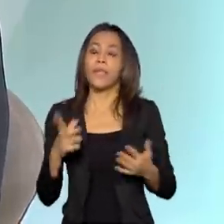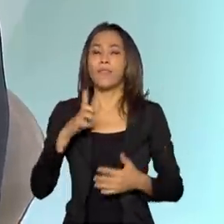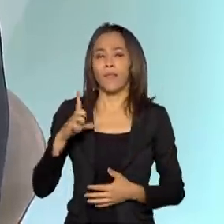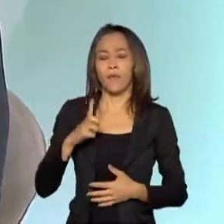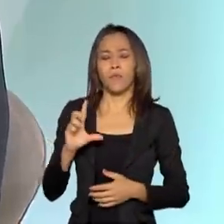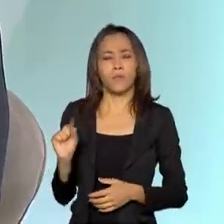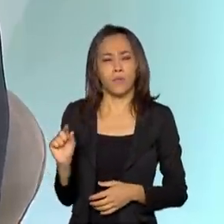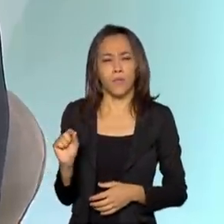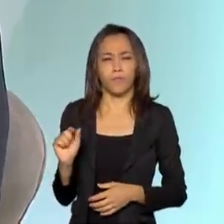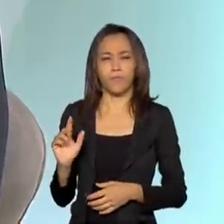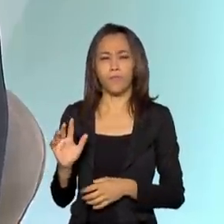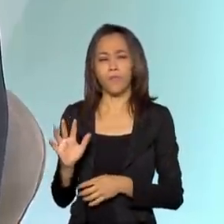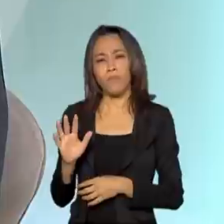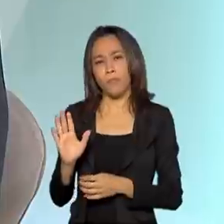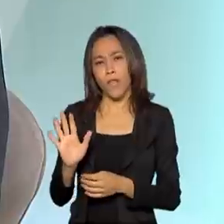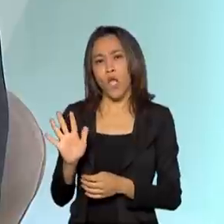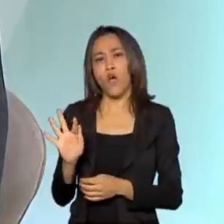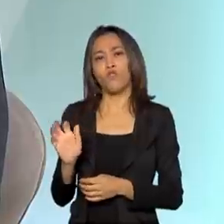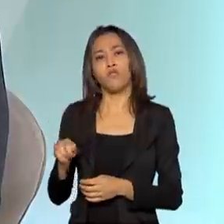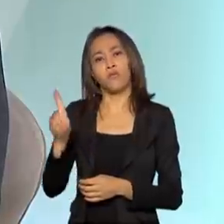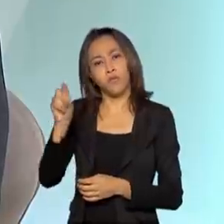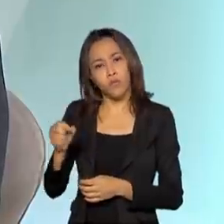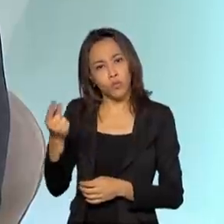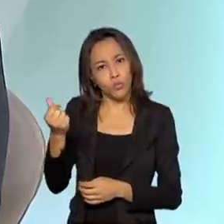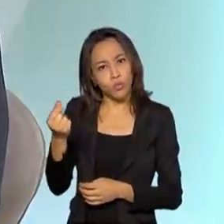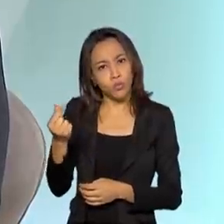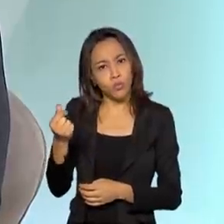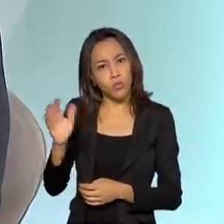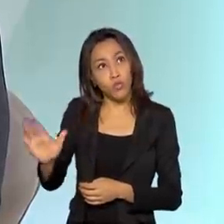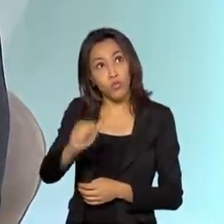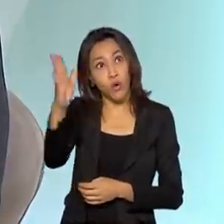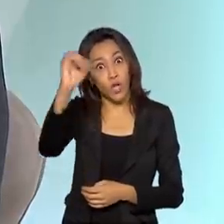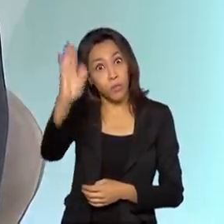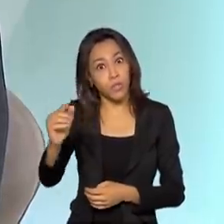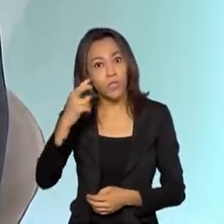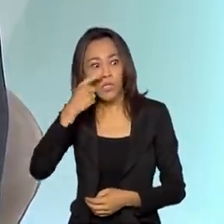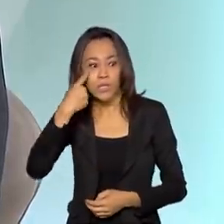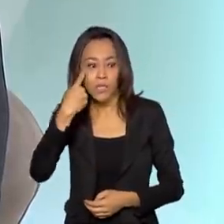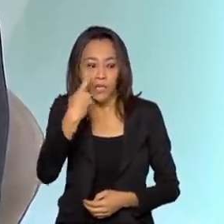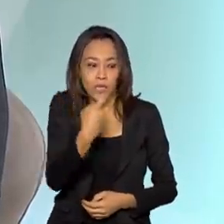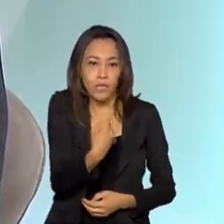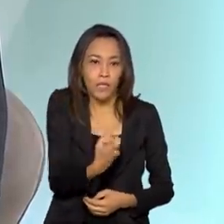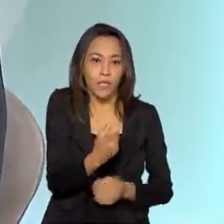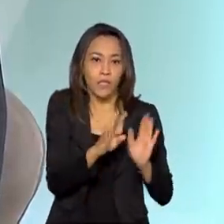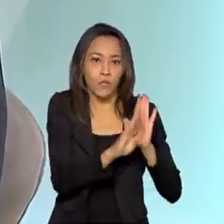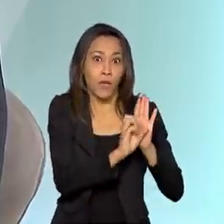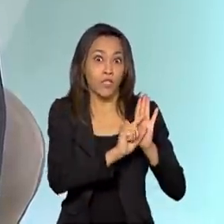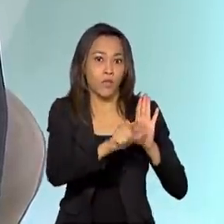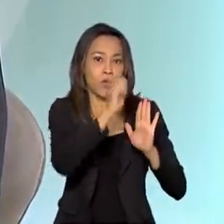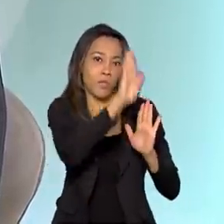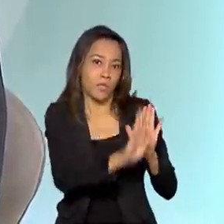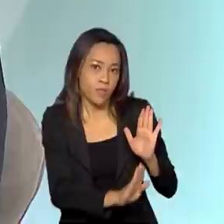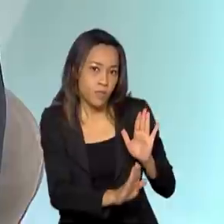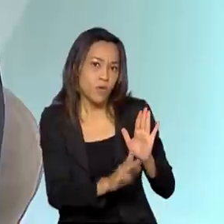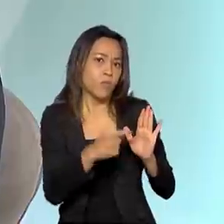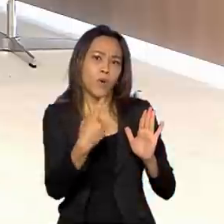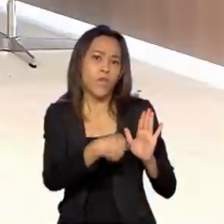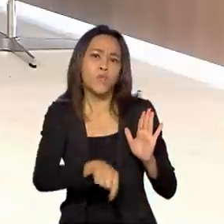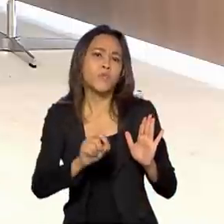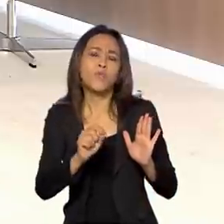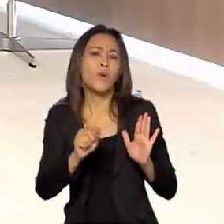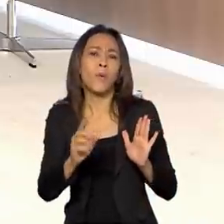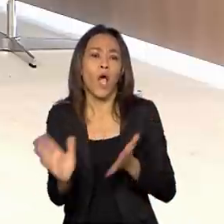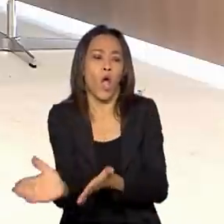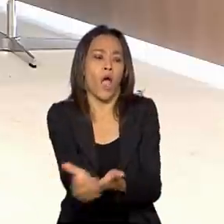de investimento externos que têm olhado com interesse esse edital e, sobretudo, porque ele tem uma abordagem não arrecadatória, porque ele